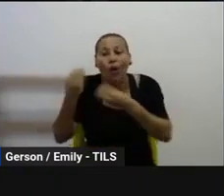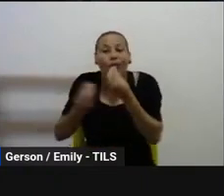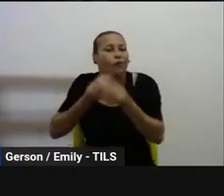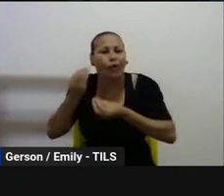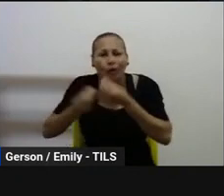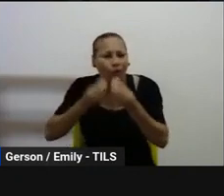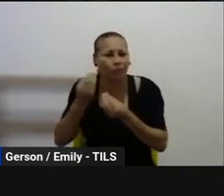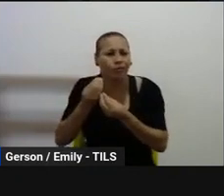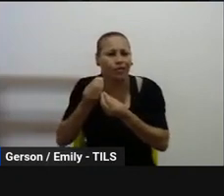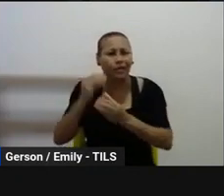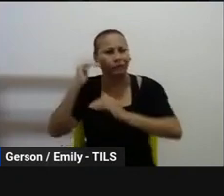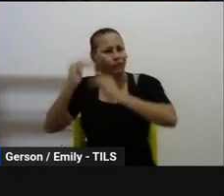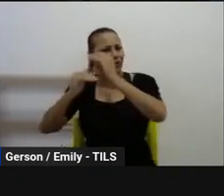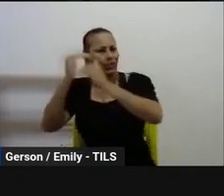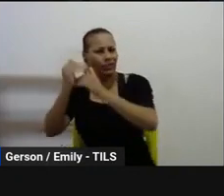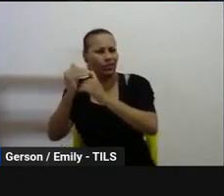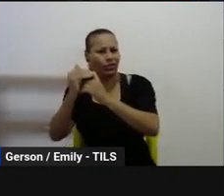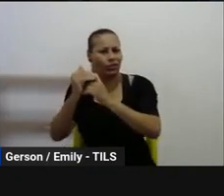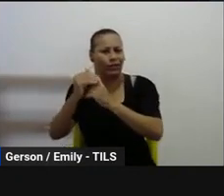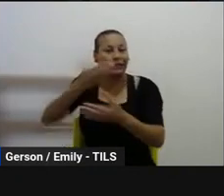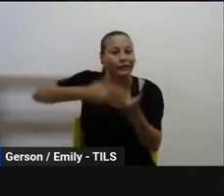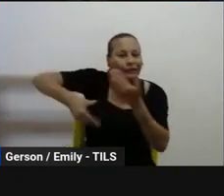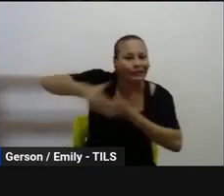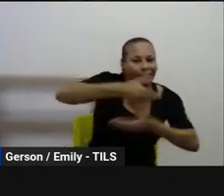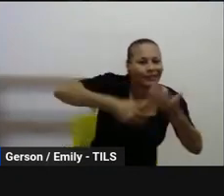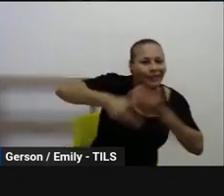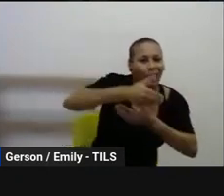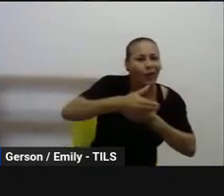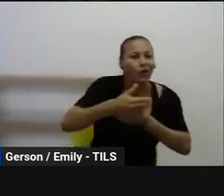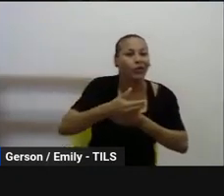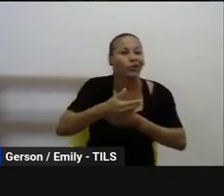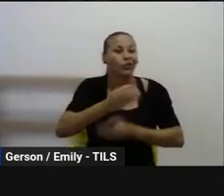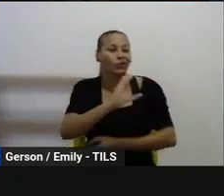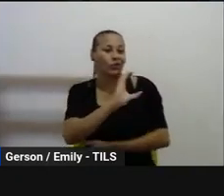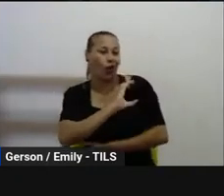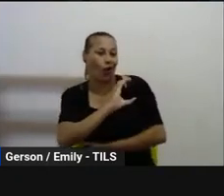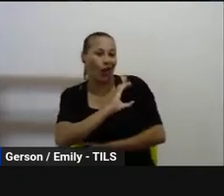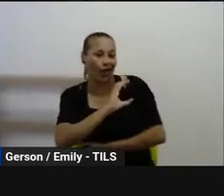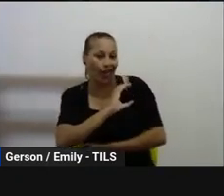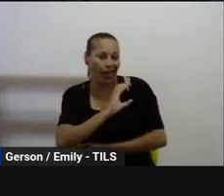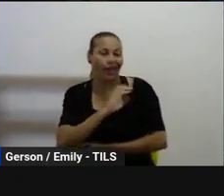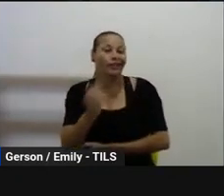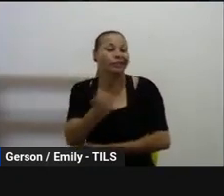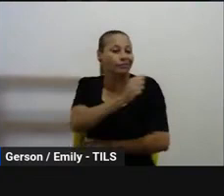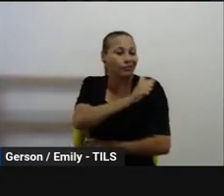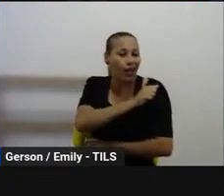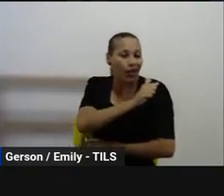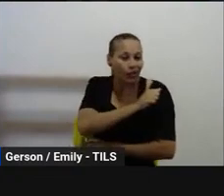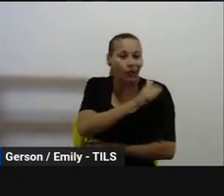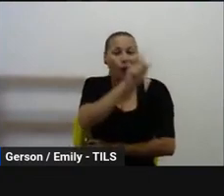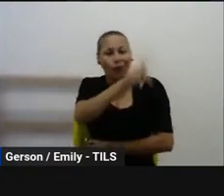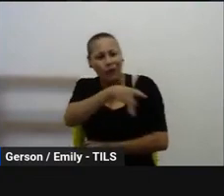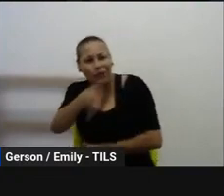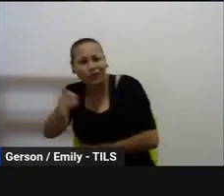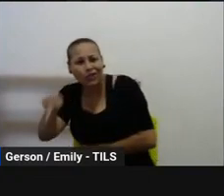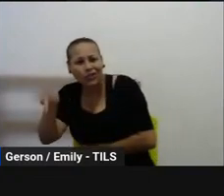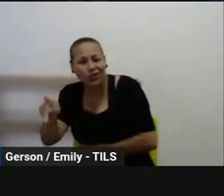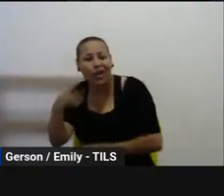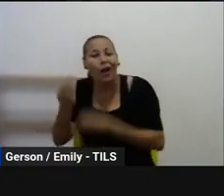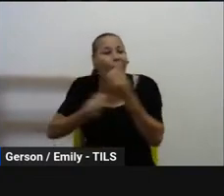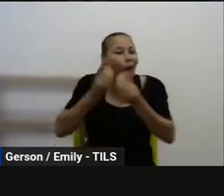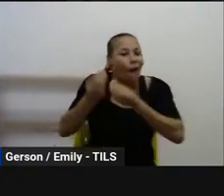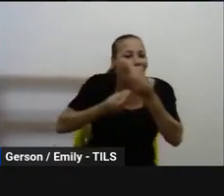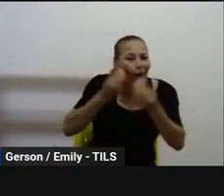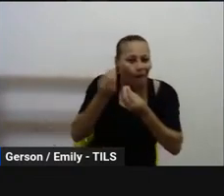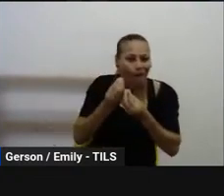como foi a interação deles com os colegas, com os outros alunos, com a gestão, com os professores, para